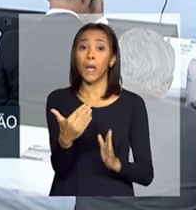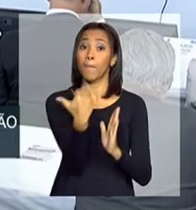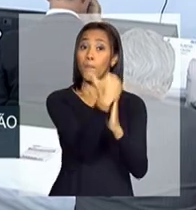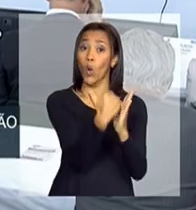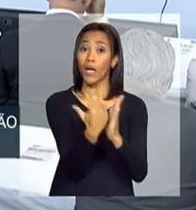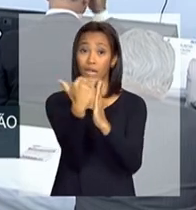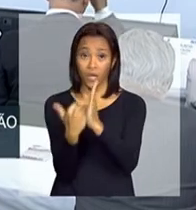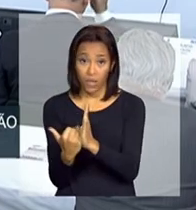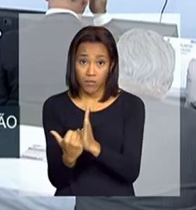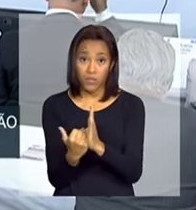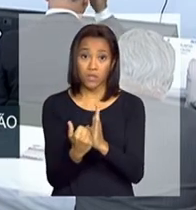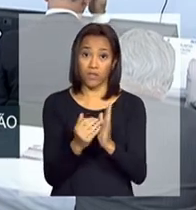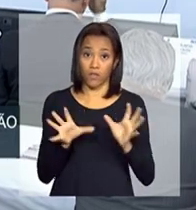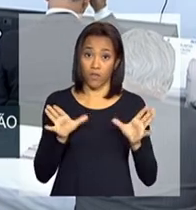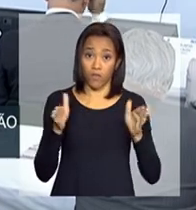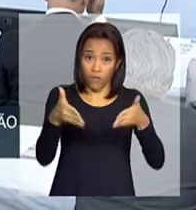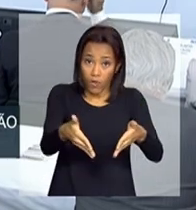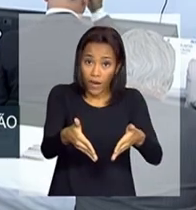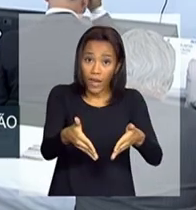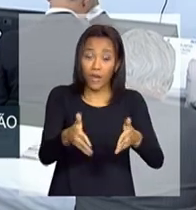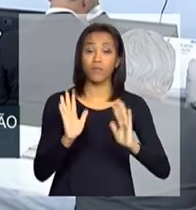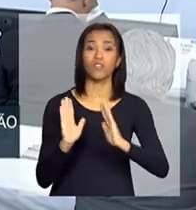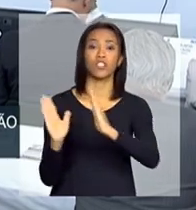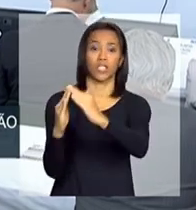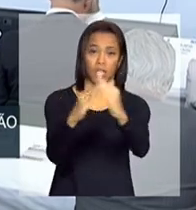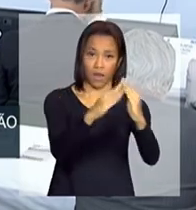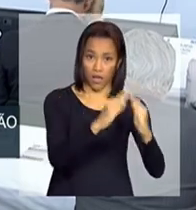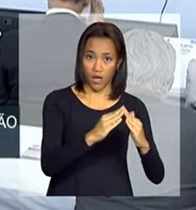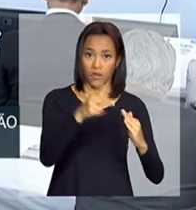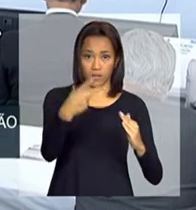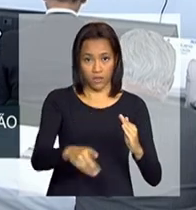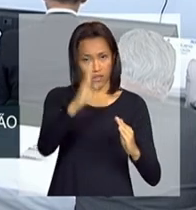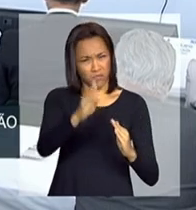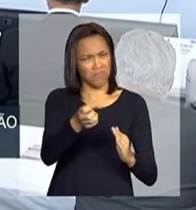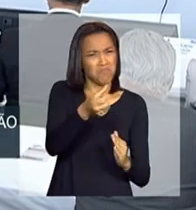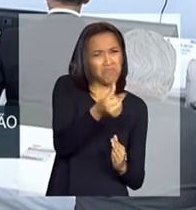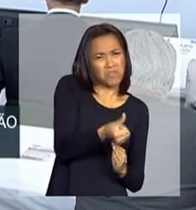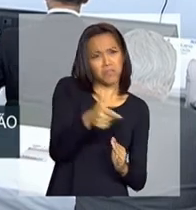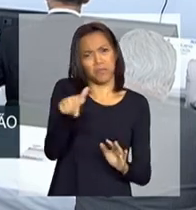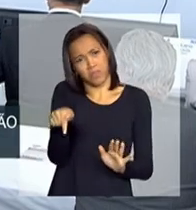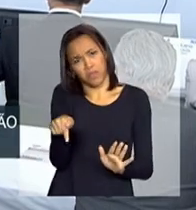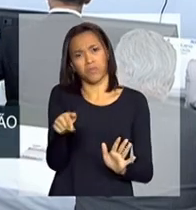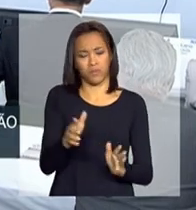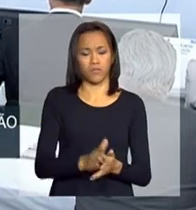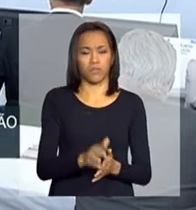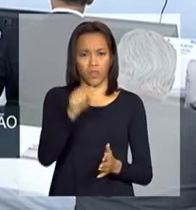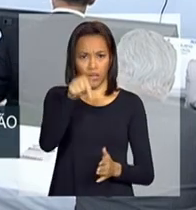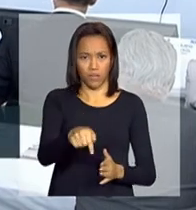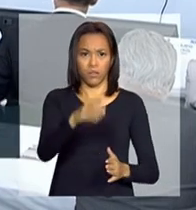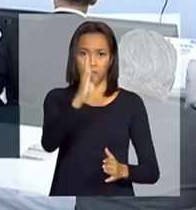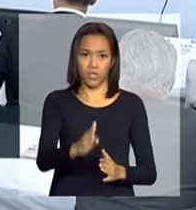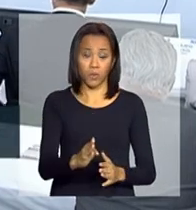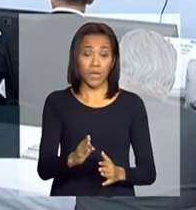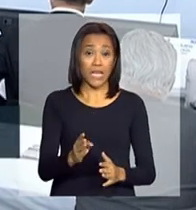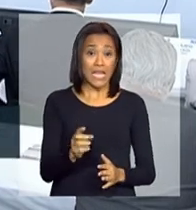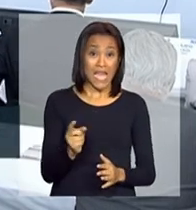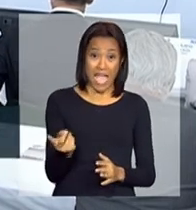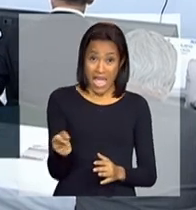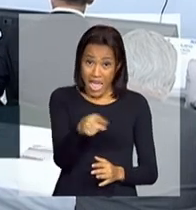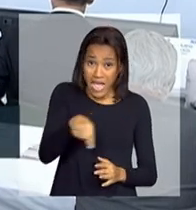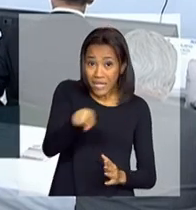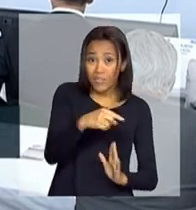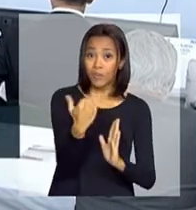educacionais, aí, desculpa, habitacionais no Brasil, uns seis ou sete. Nenhum tinha